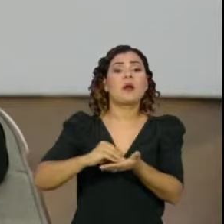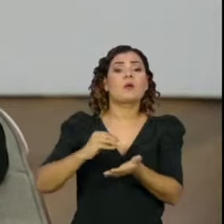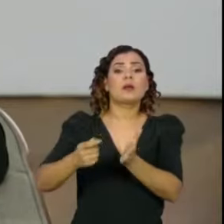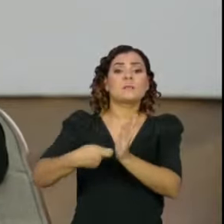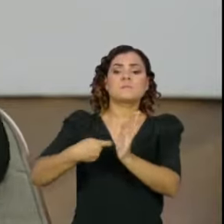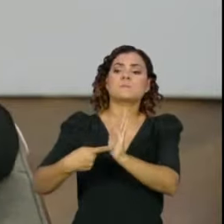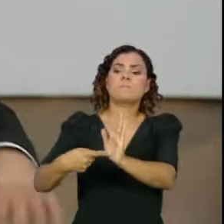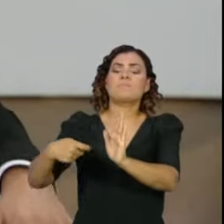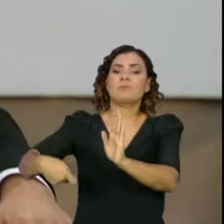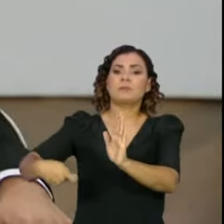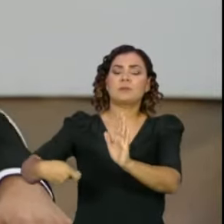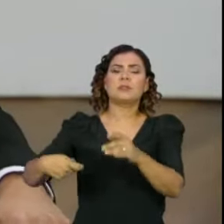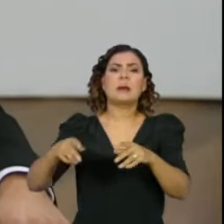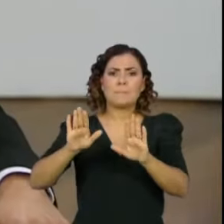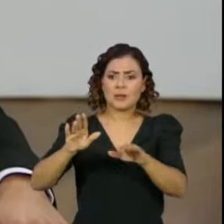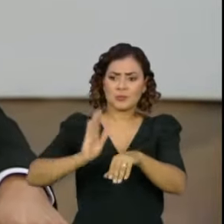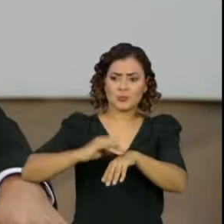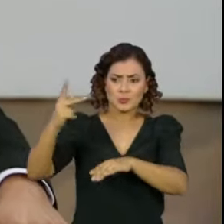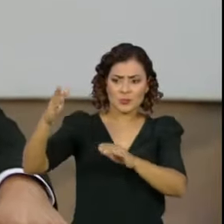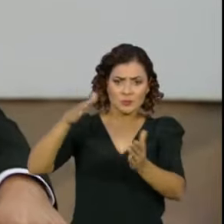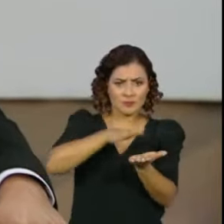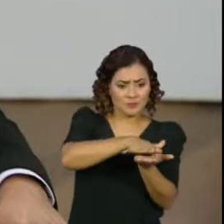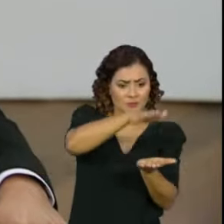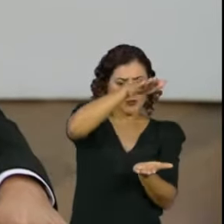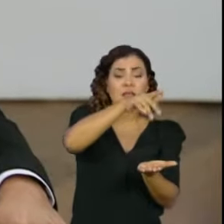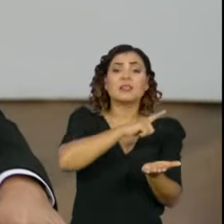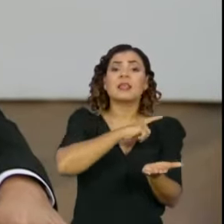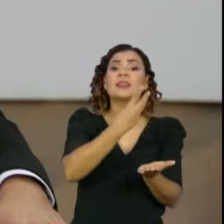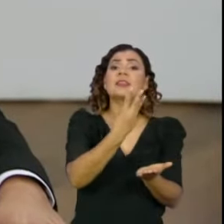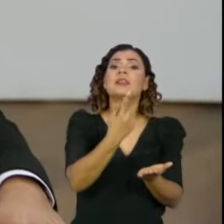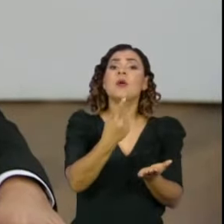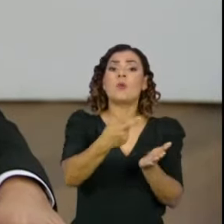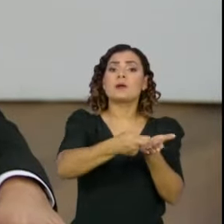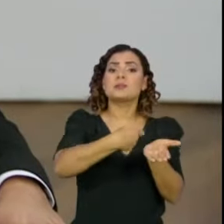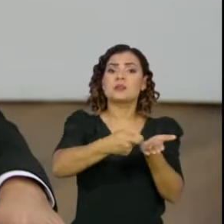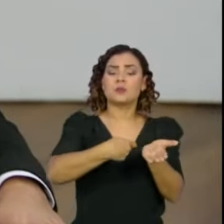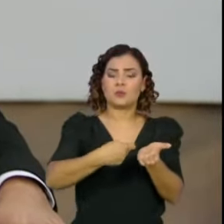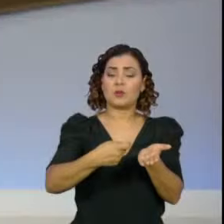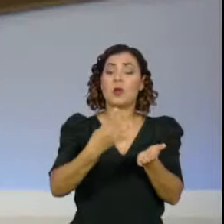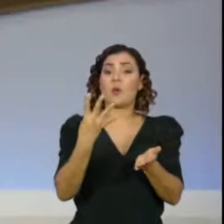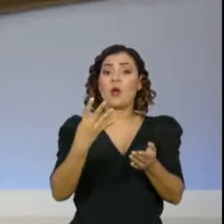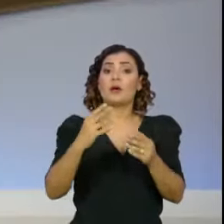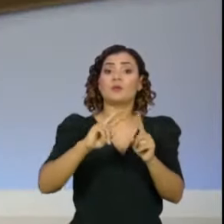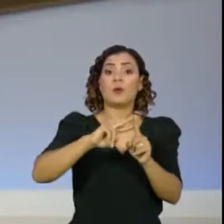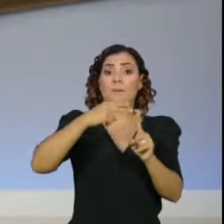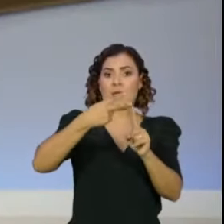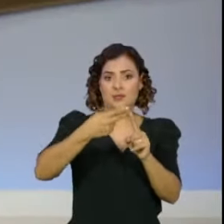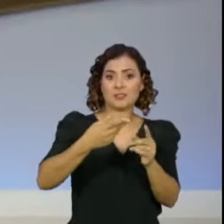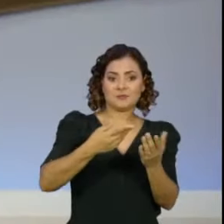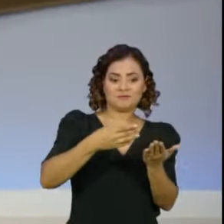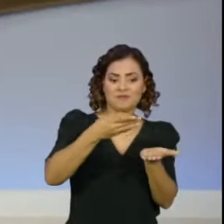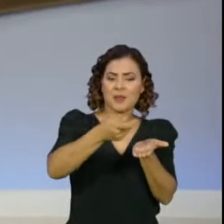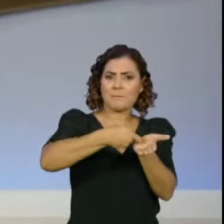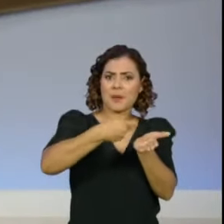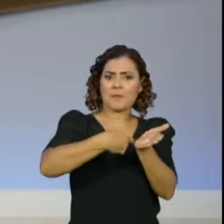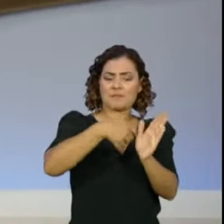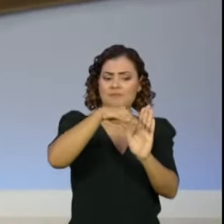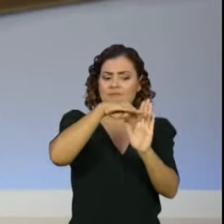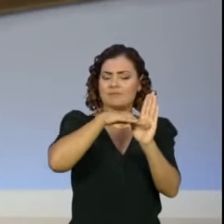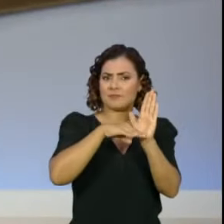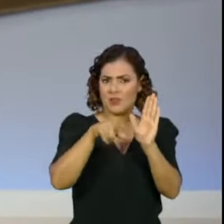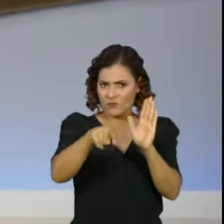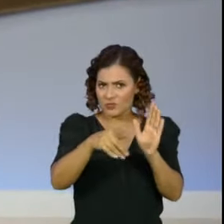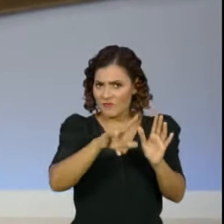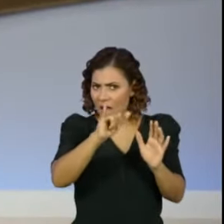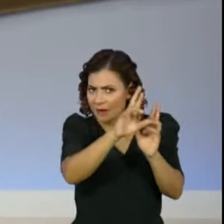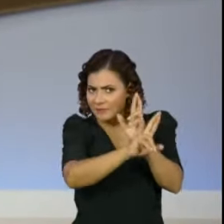necessárias. O senhor tem sobre a sua mesa um requerimento com 31 assinaturas, quatro a mais do que o exigido. Pergunta é seguinte, o senhor vai ou não